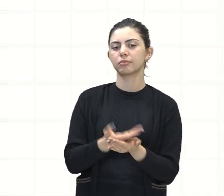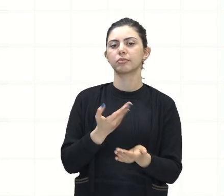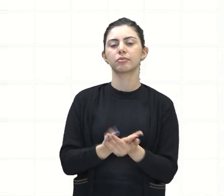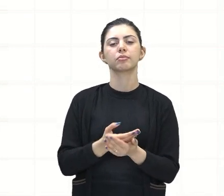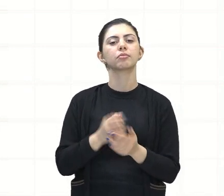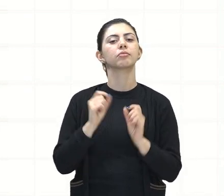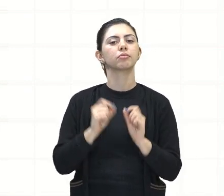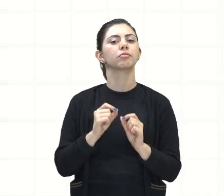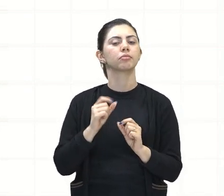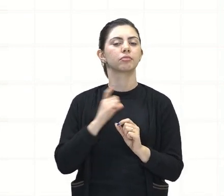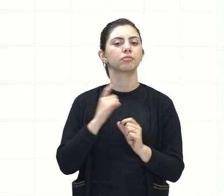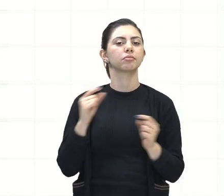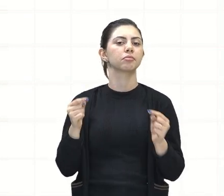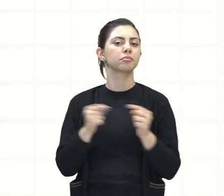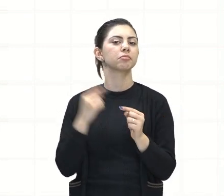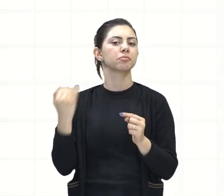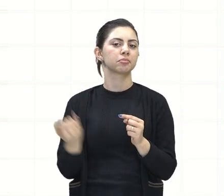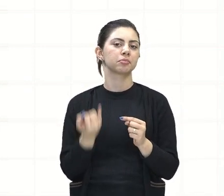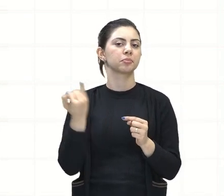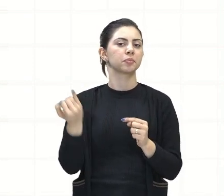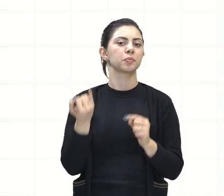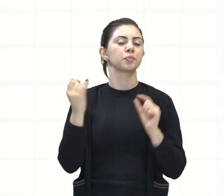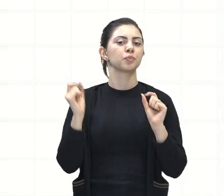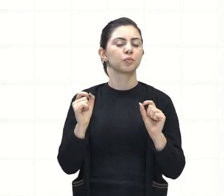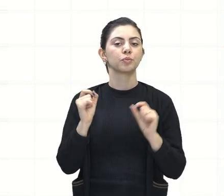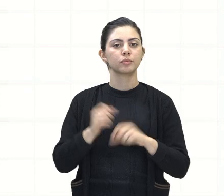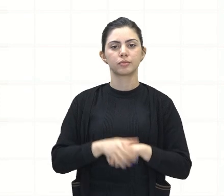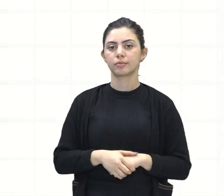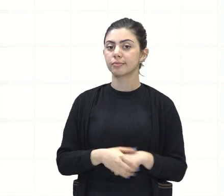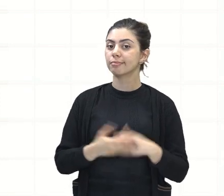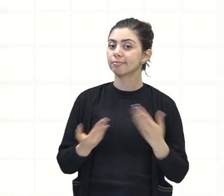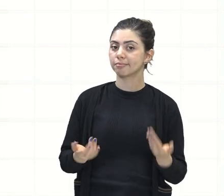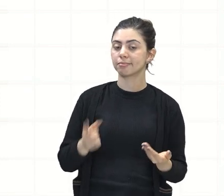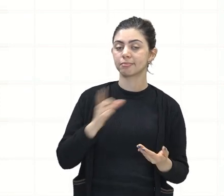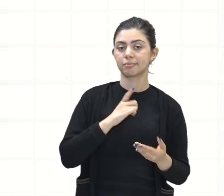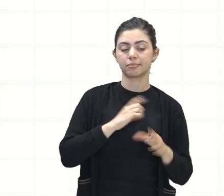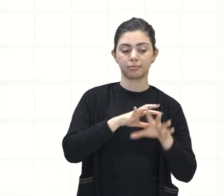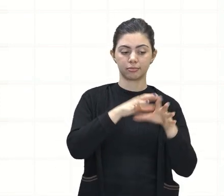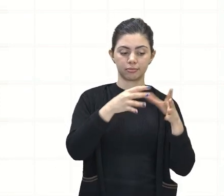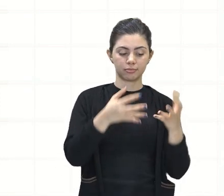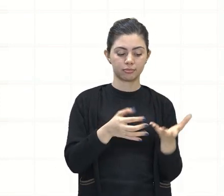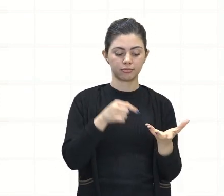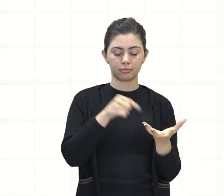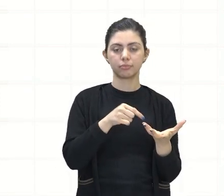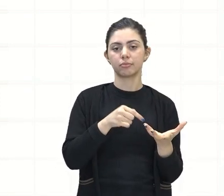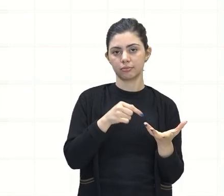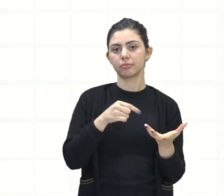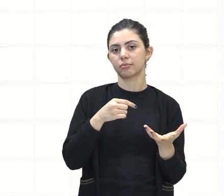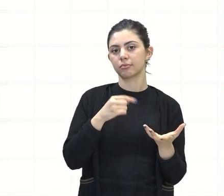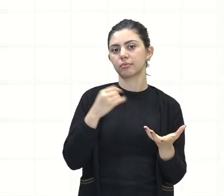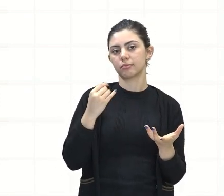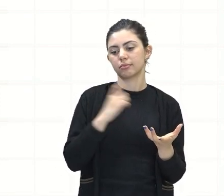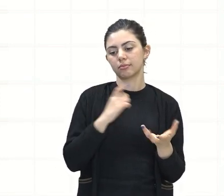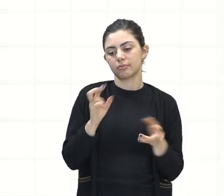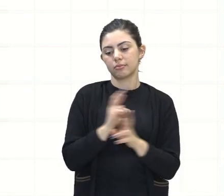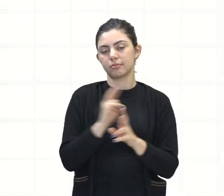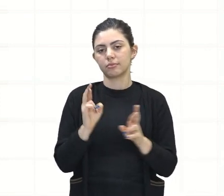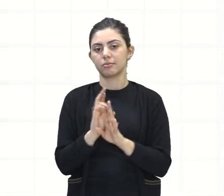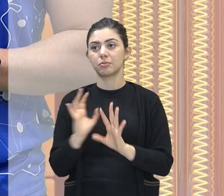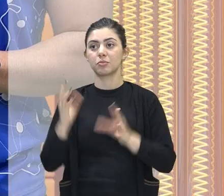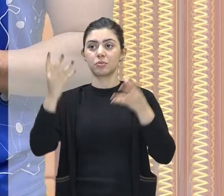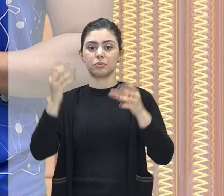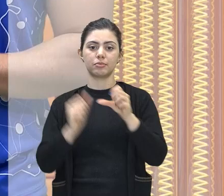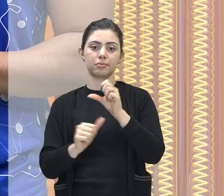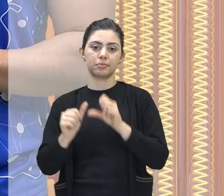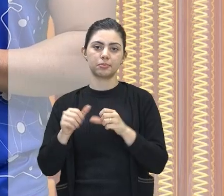importante que está relacionado ali à questão da Antártica e à relação com as mudanças climáticas, certo? Antártica,